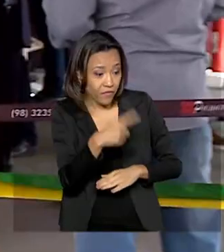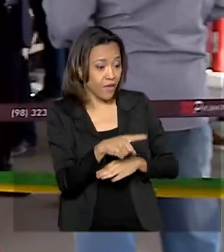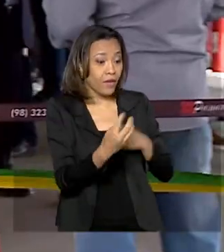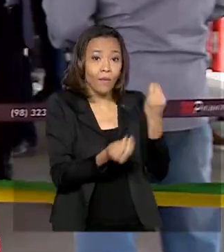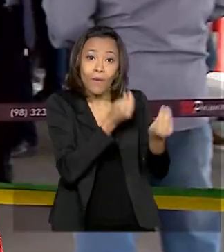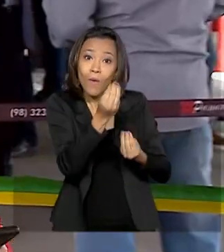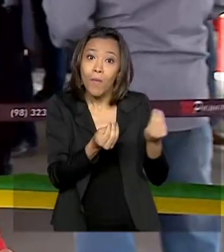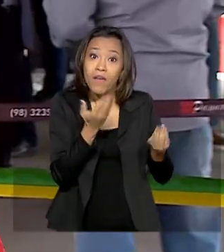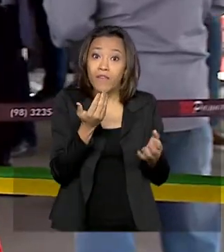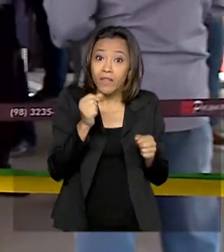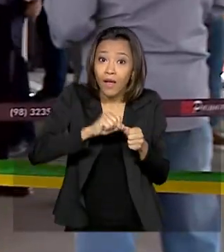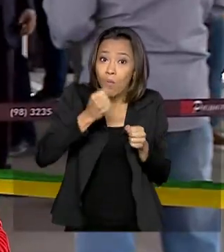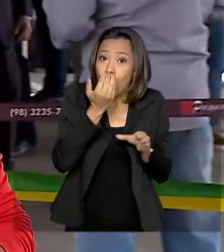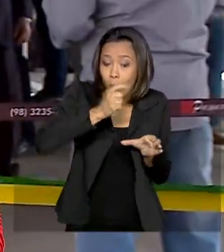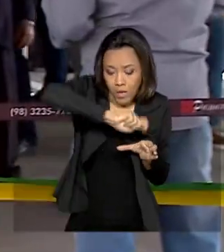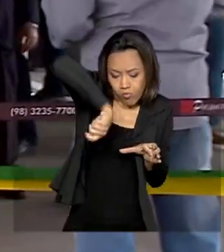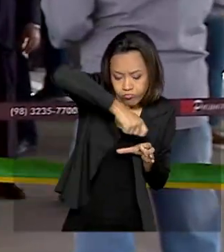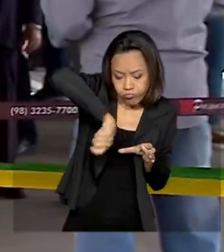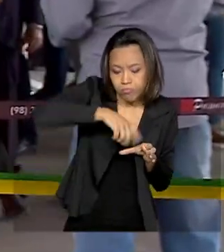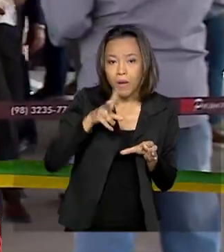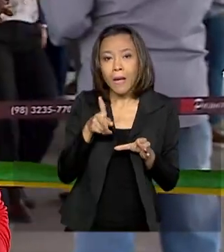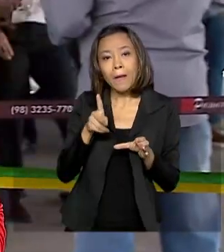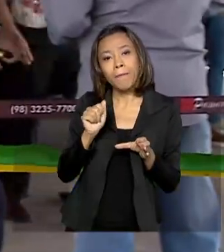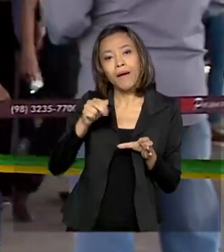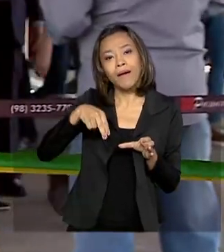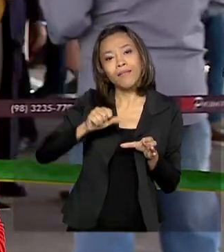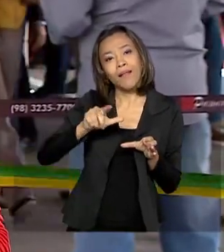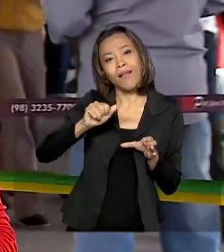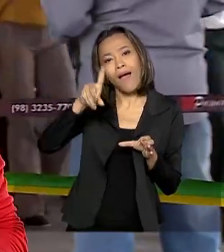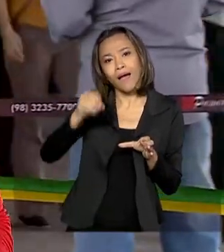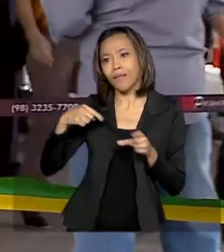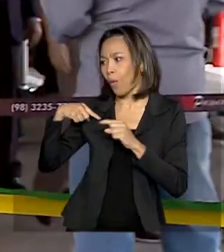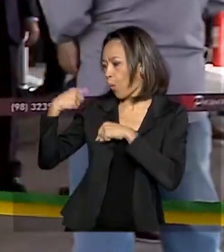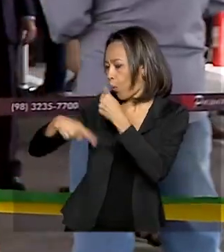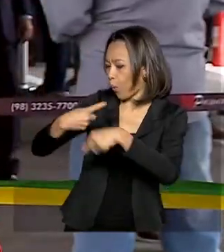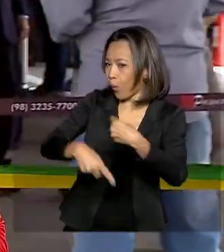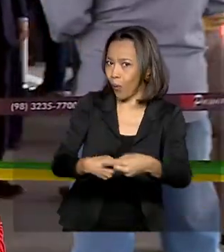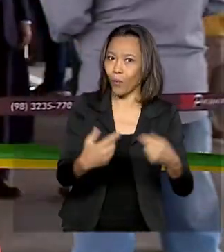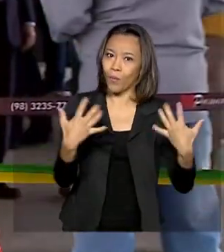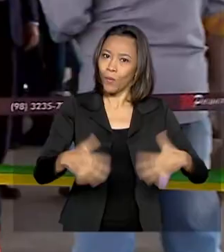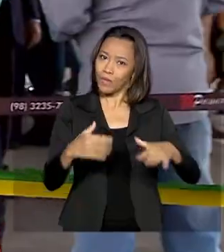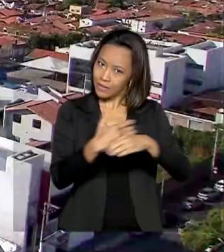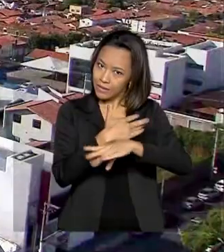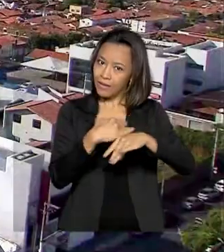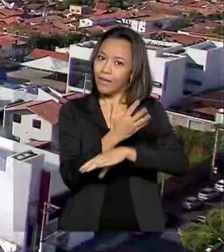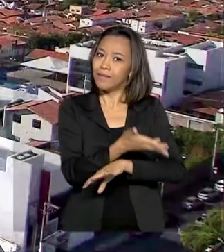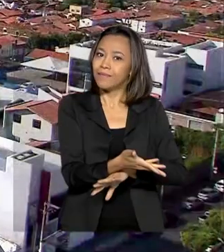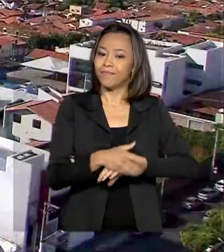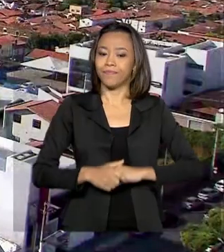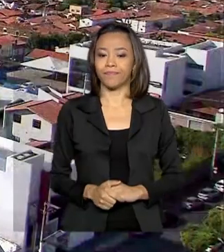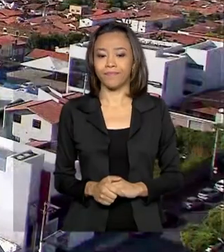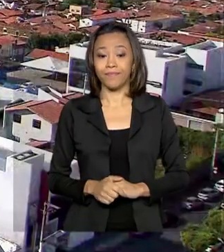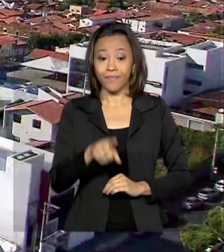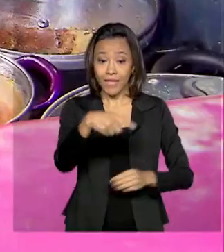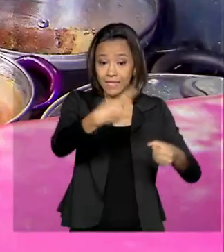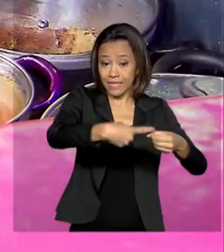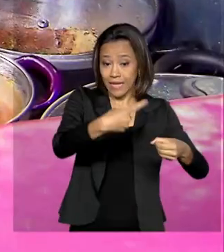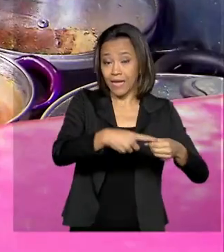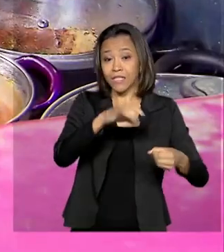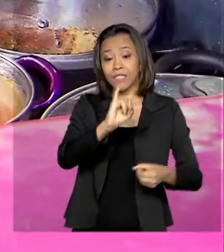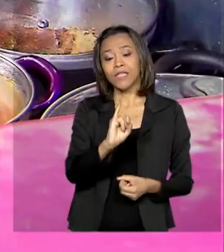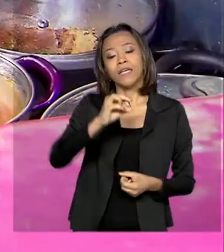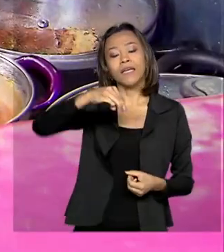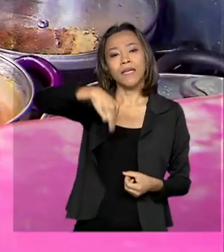como é feita a panelada, um prato que marca gerações na cidade. Vamos ver. Em Imperatriz, a